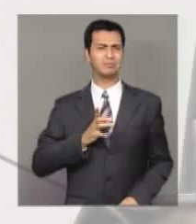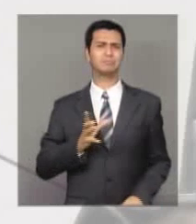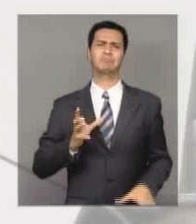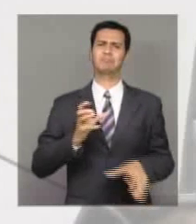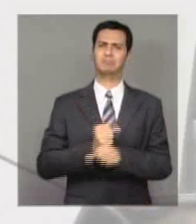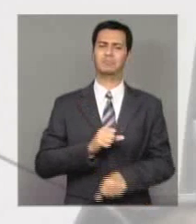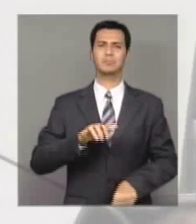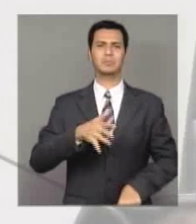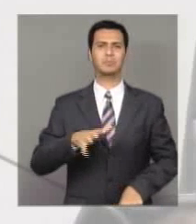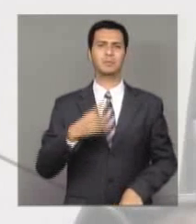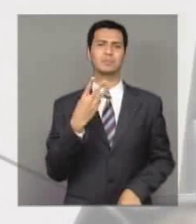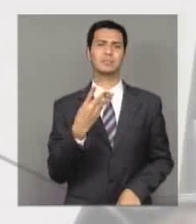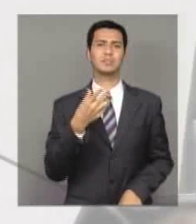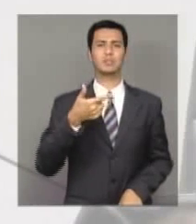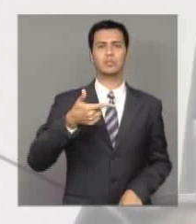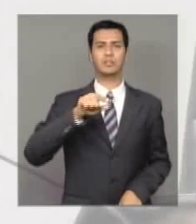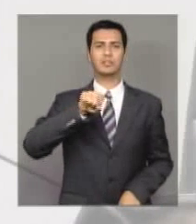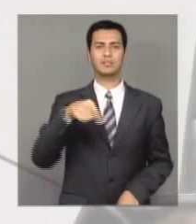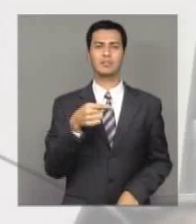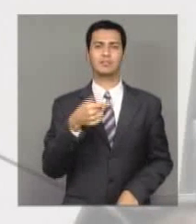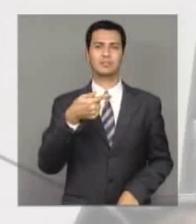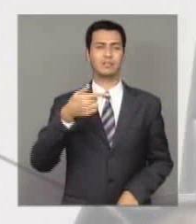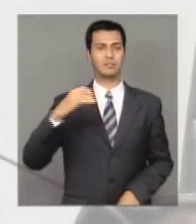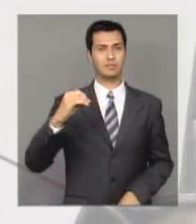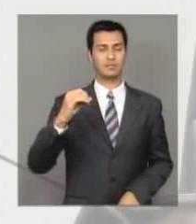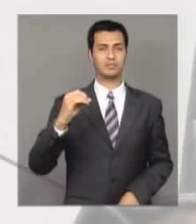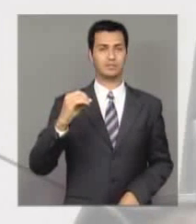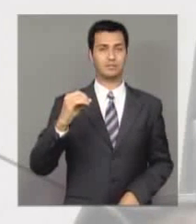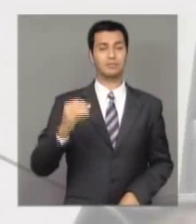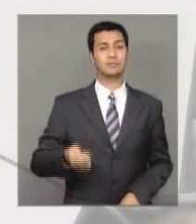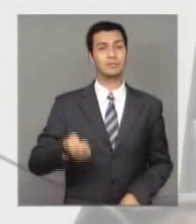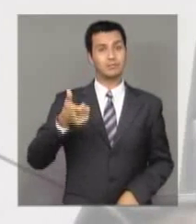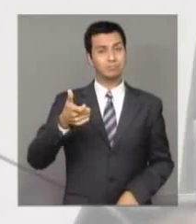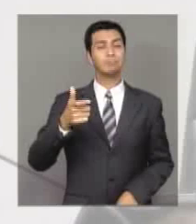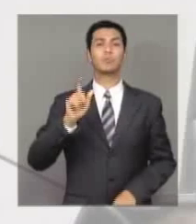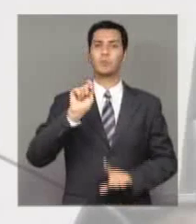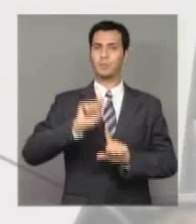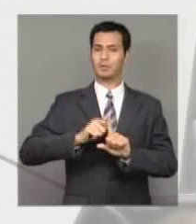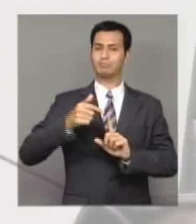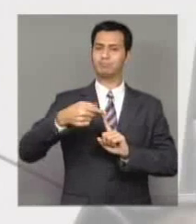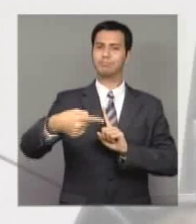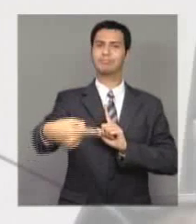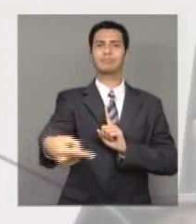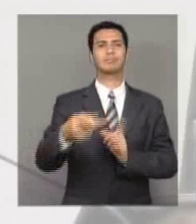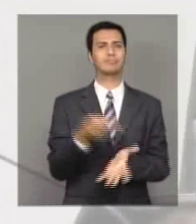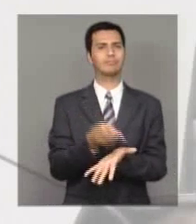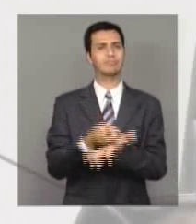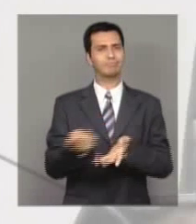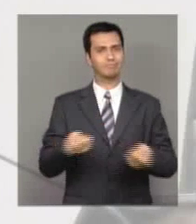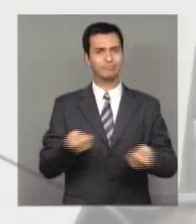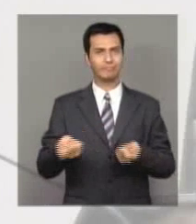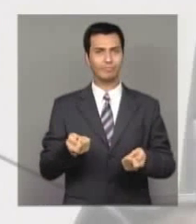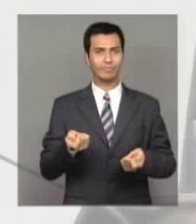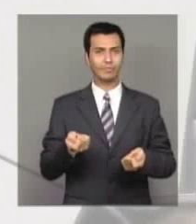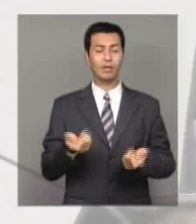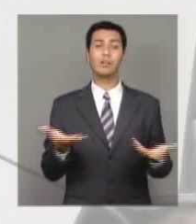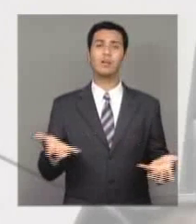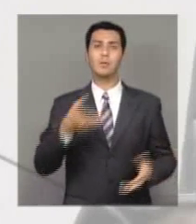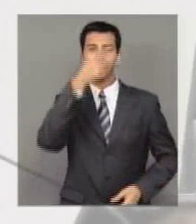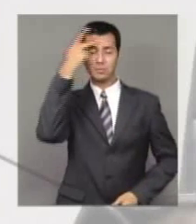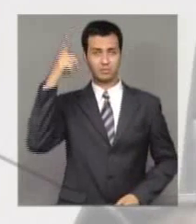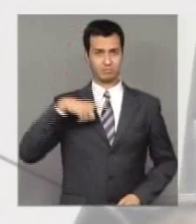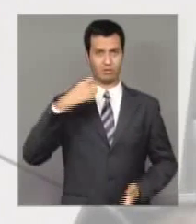de R$ 32,70 por mês. Veja, o empreendedor individual tem auxílio-doença,